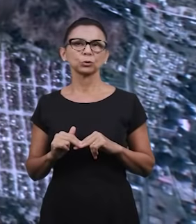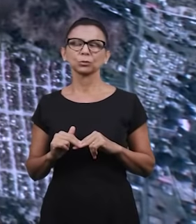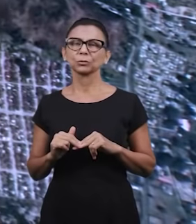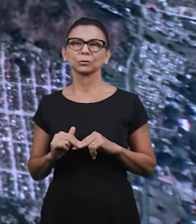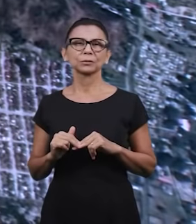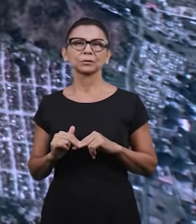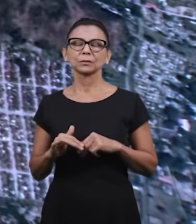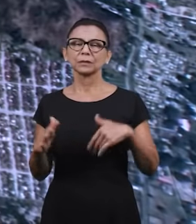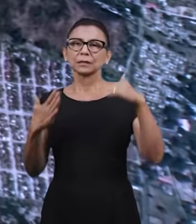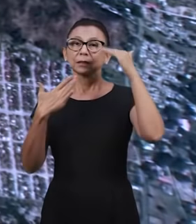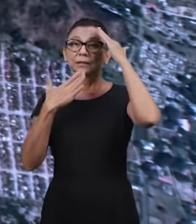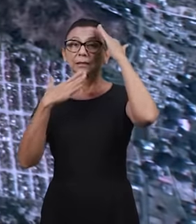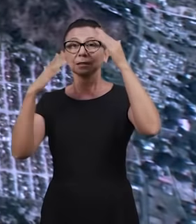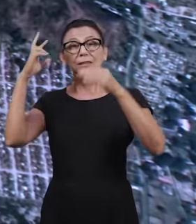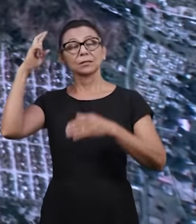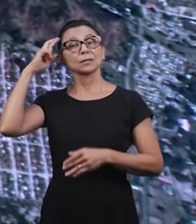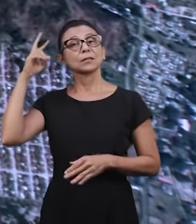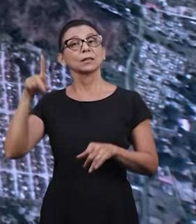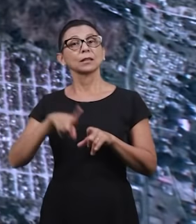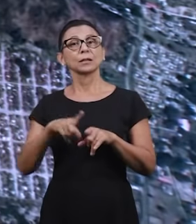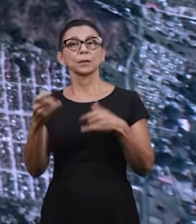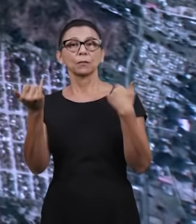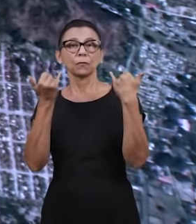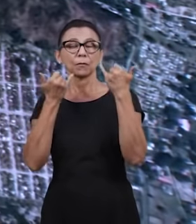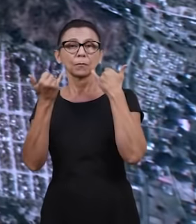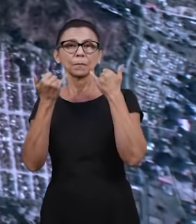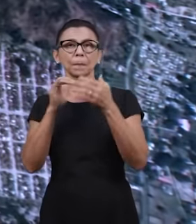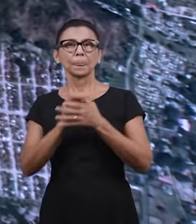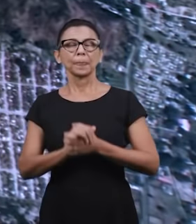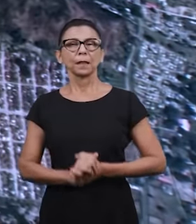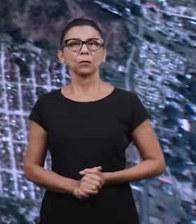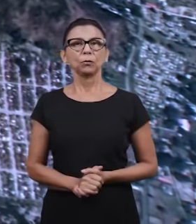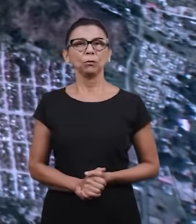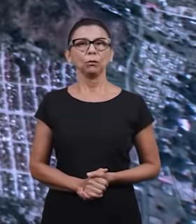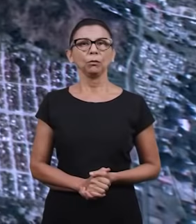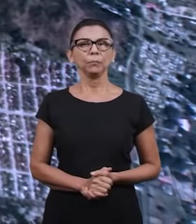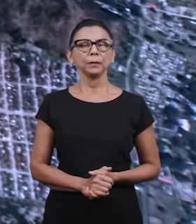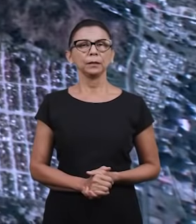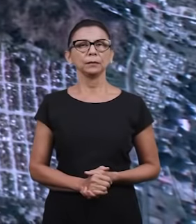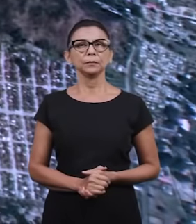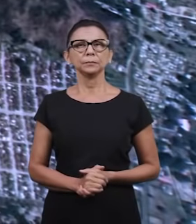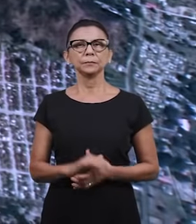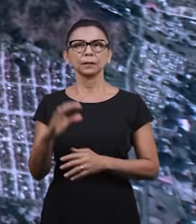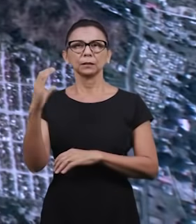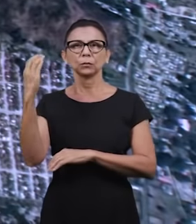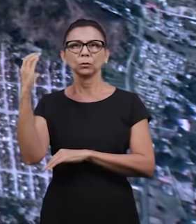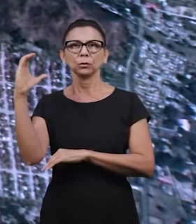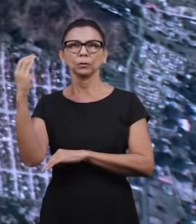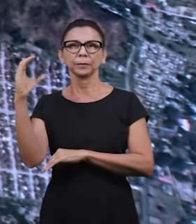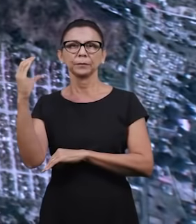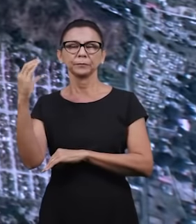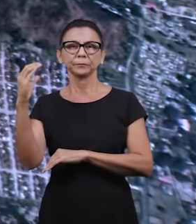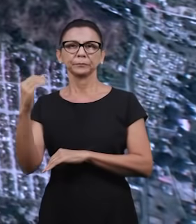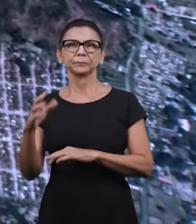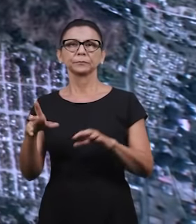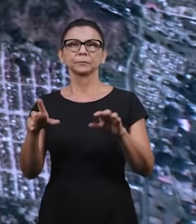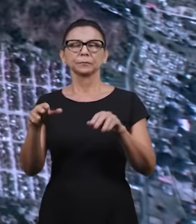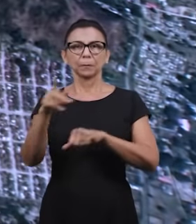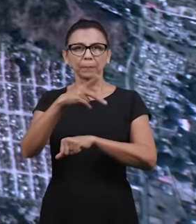Temos também outra informação, é que a Colômbia e a Venezuela estão sob a responsabilidade do pastor Júlio Gustavo,